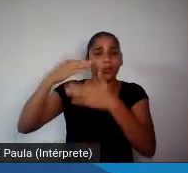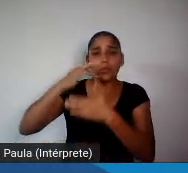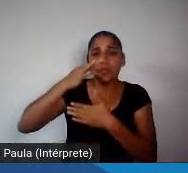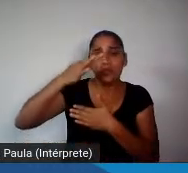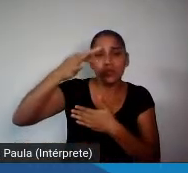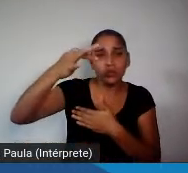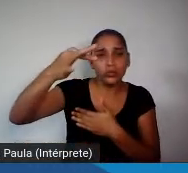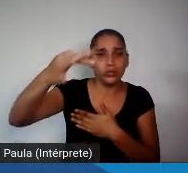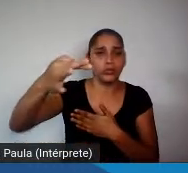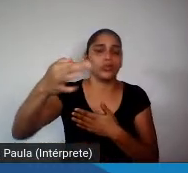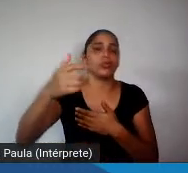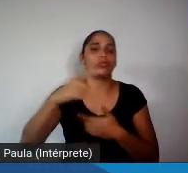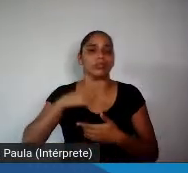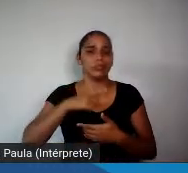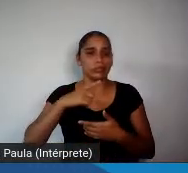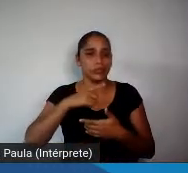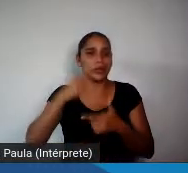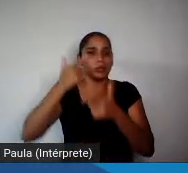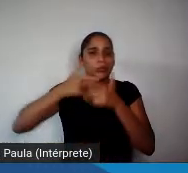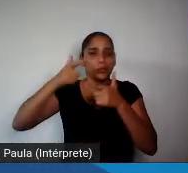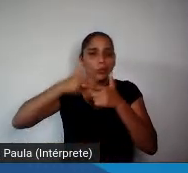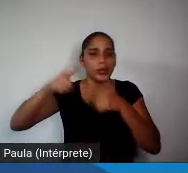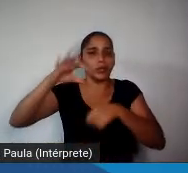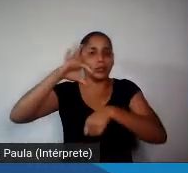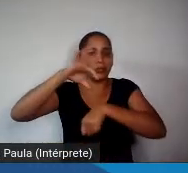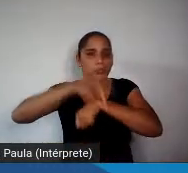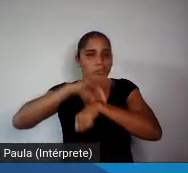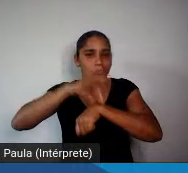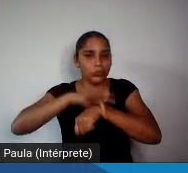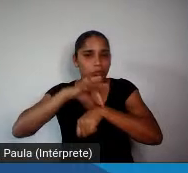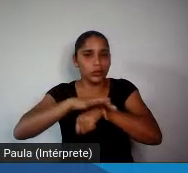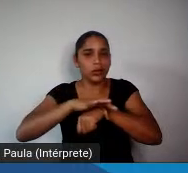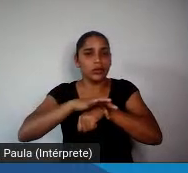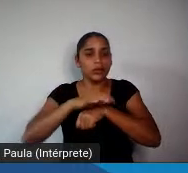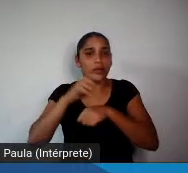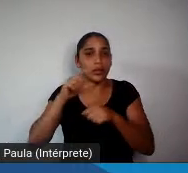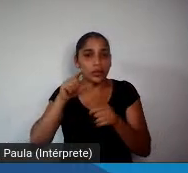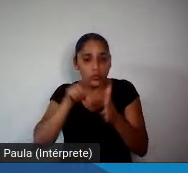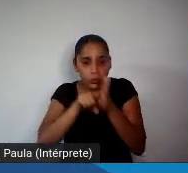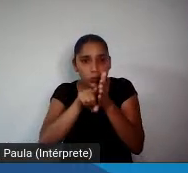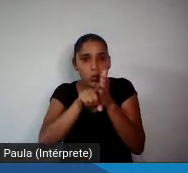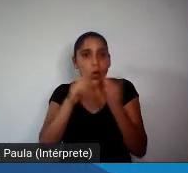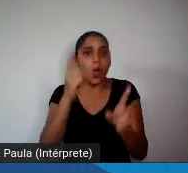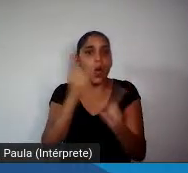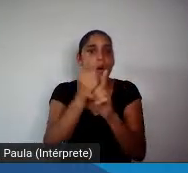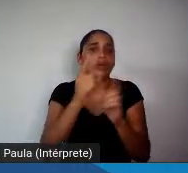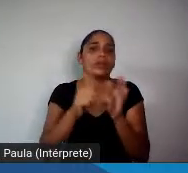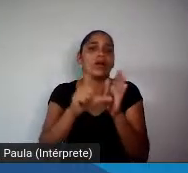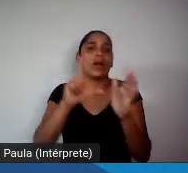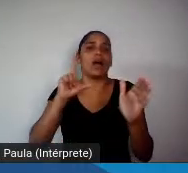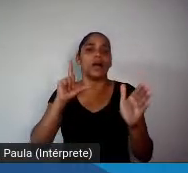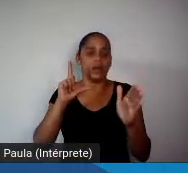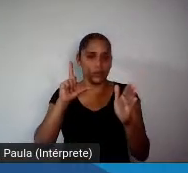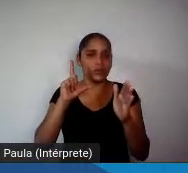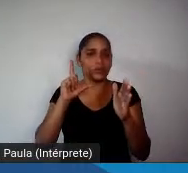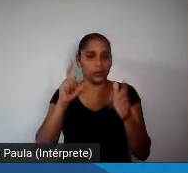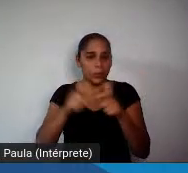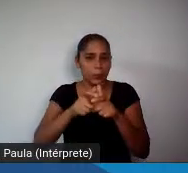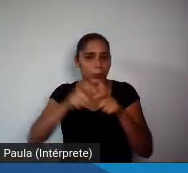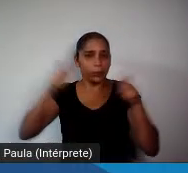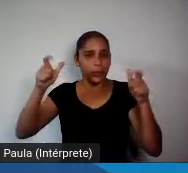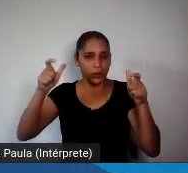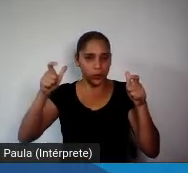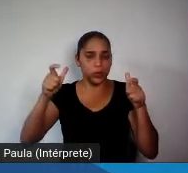imenso em doenças que serão diagnosticadas em um estágio evolutivo muito maior, com o